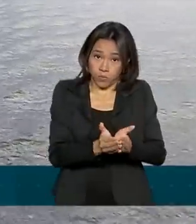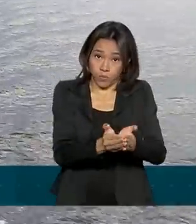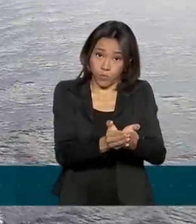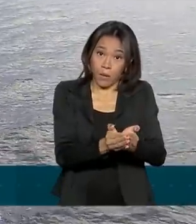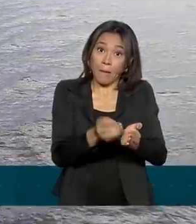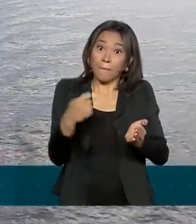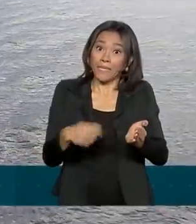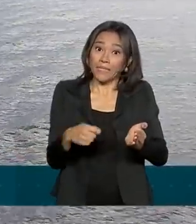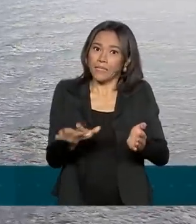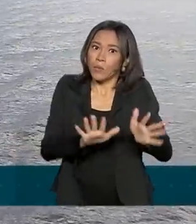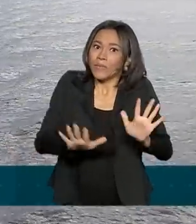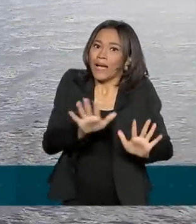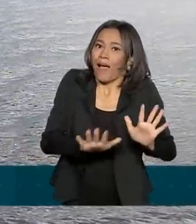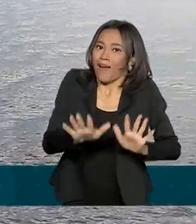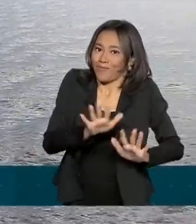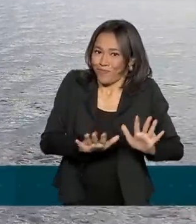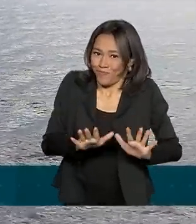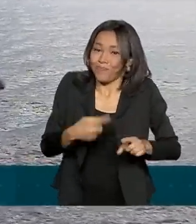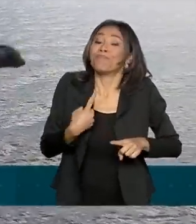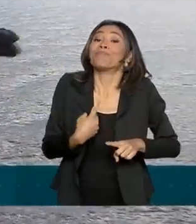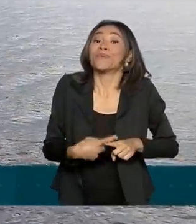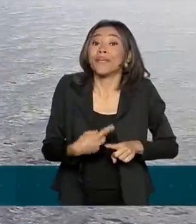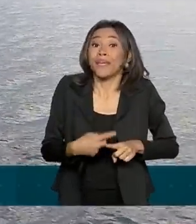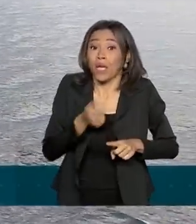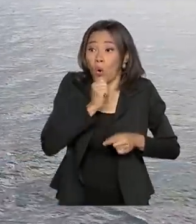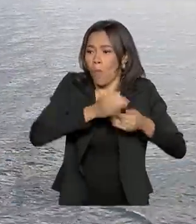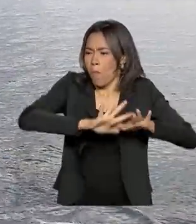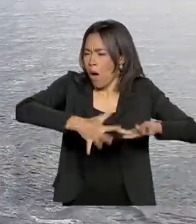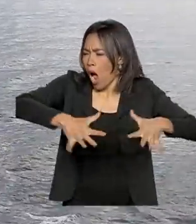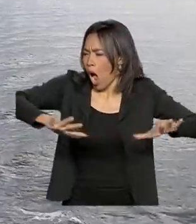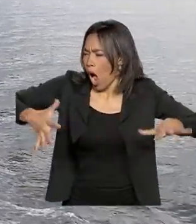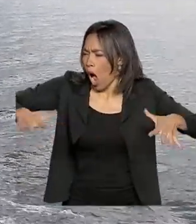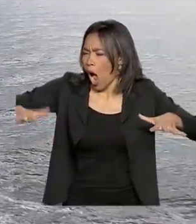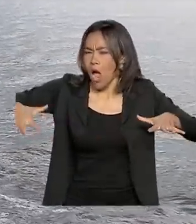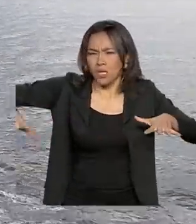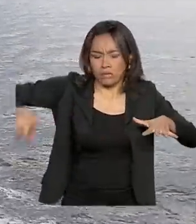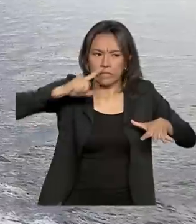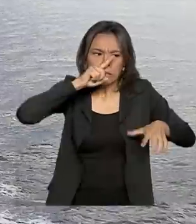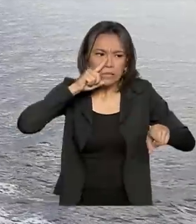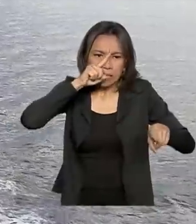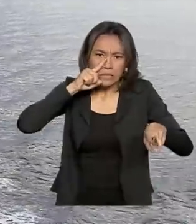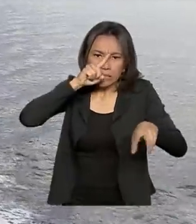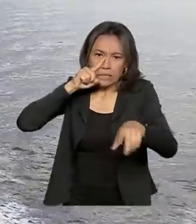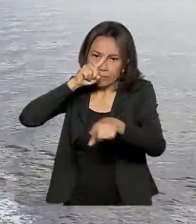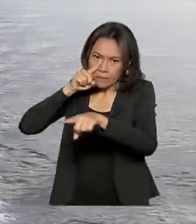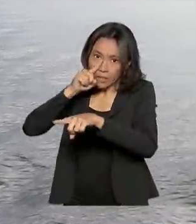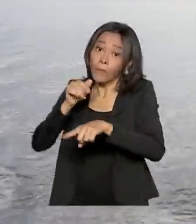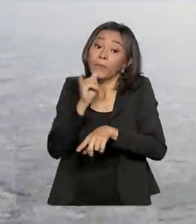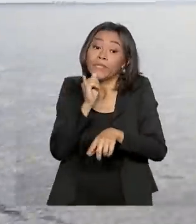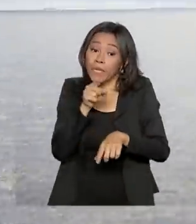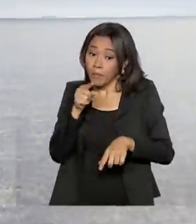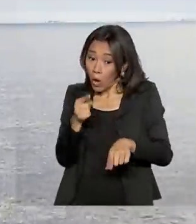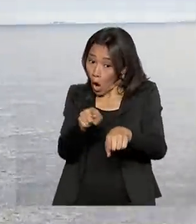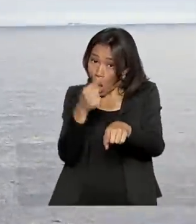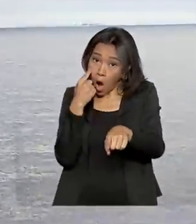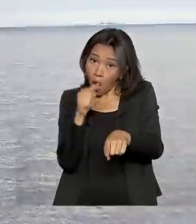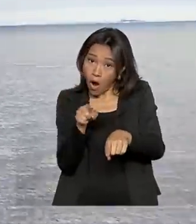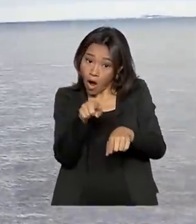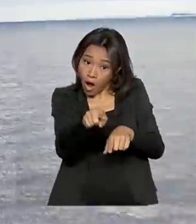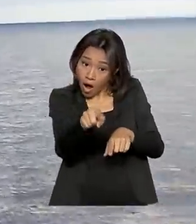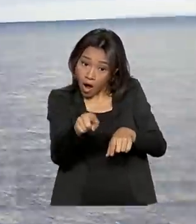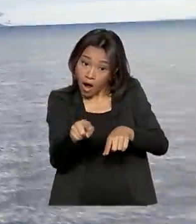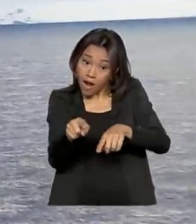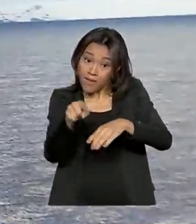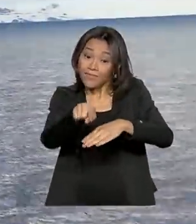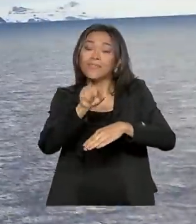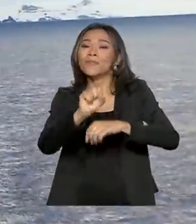ser feita com muito cuidado. Afinal, o mar da Antártica tem diversos perigos para os barcos. Como, exemplo, aquele imenso iceberg